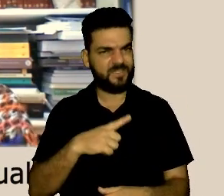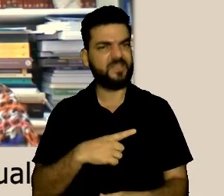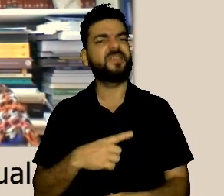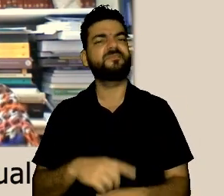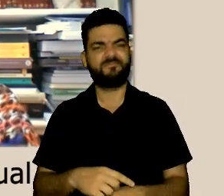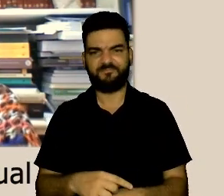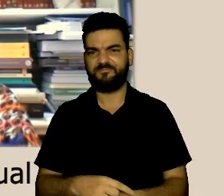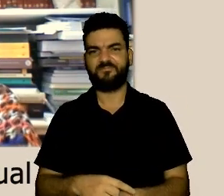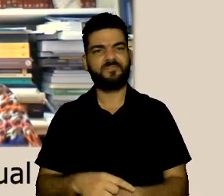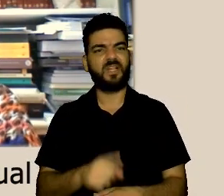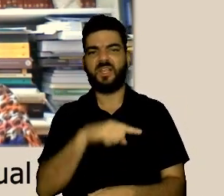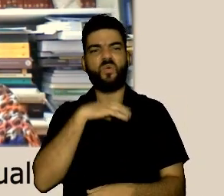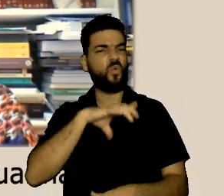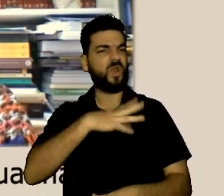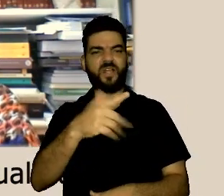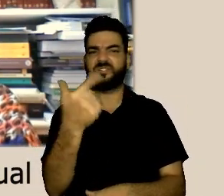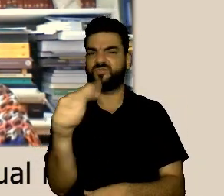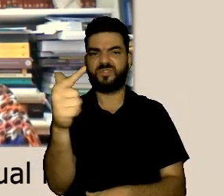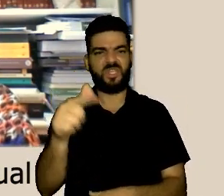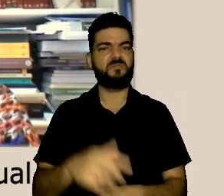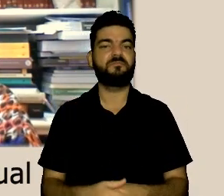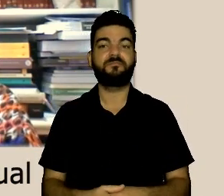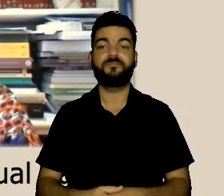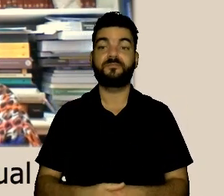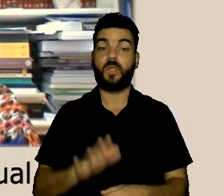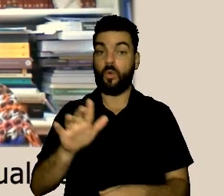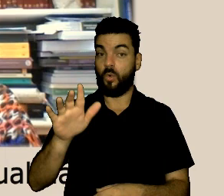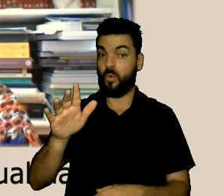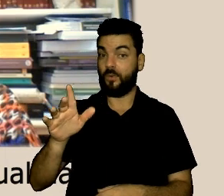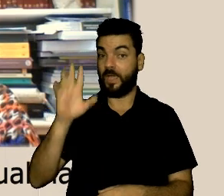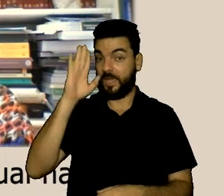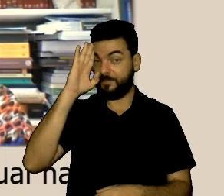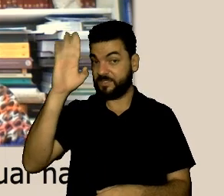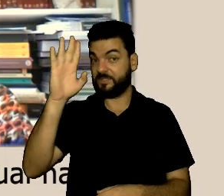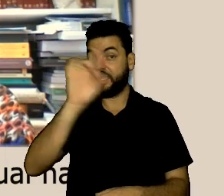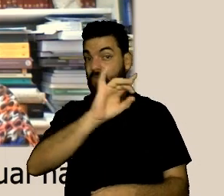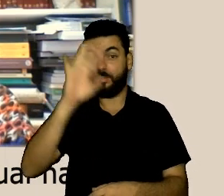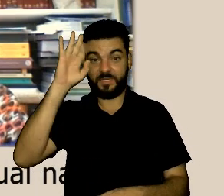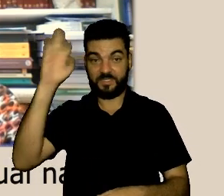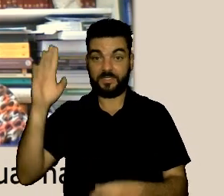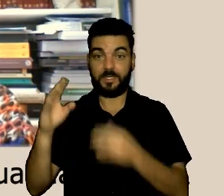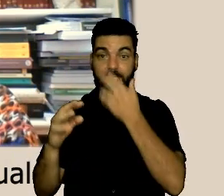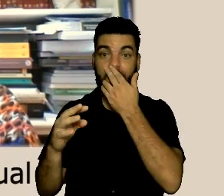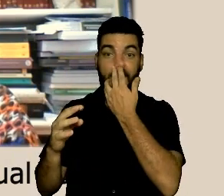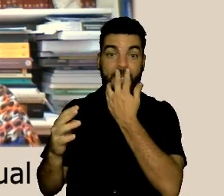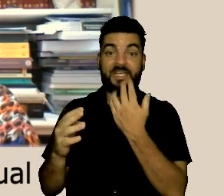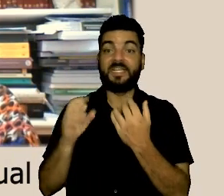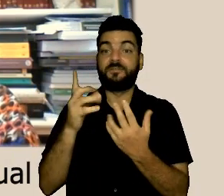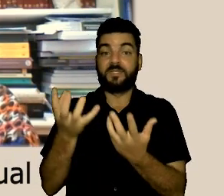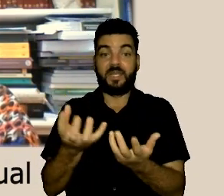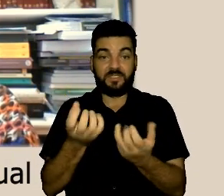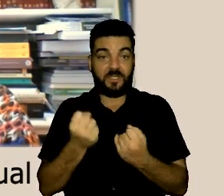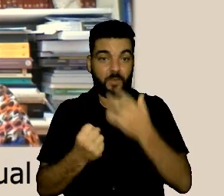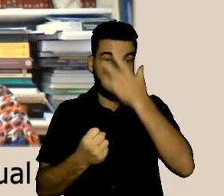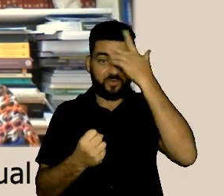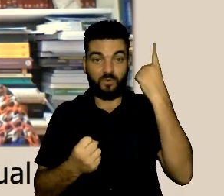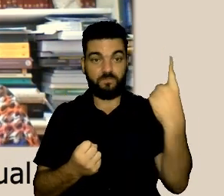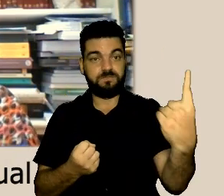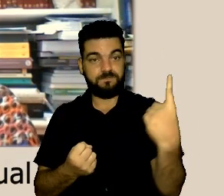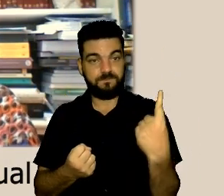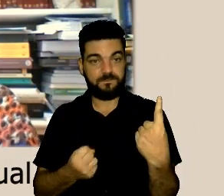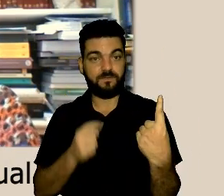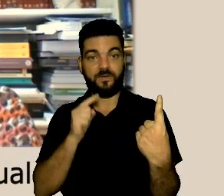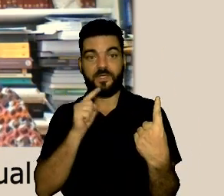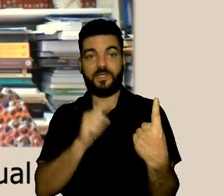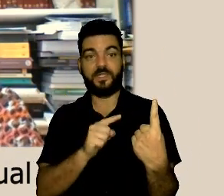se alguém vai saber como é que você quer que eu fale e não faz gente não faz a gente tem um princípio e até